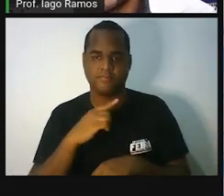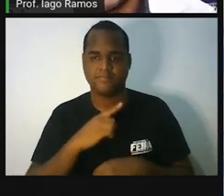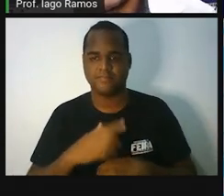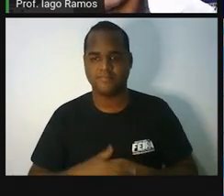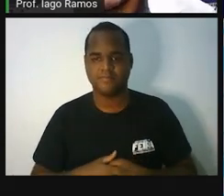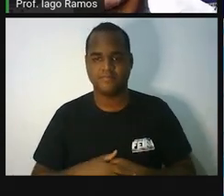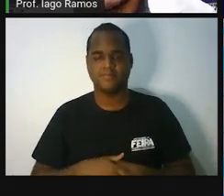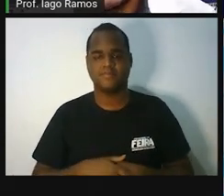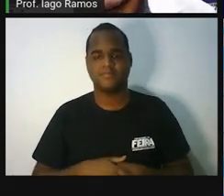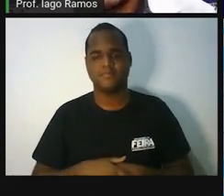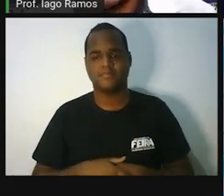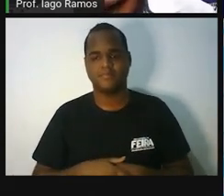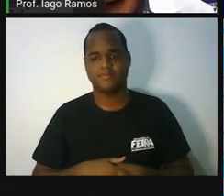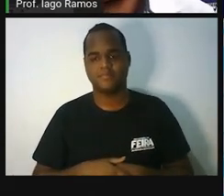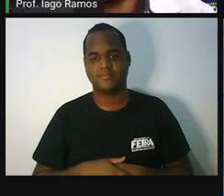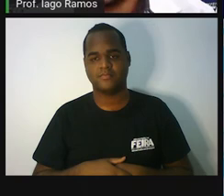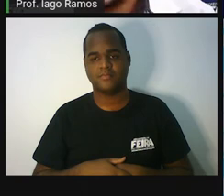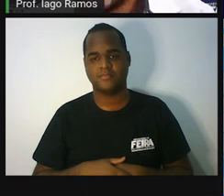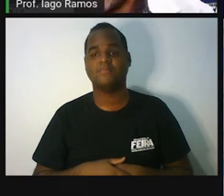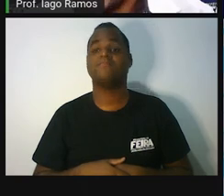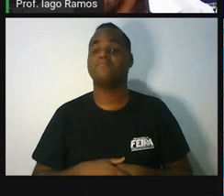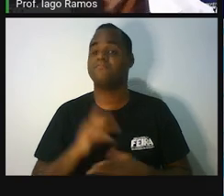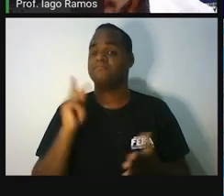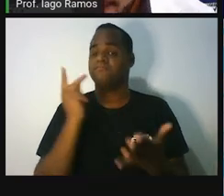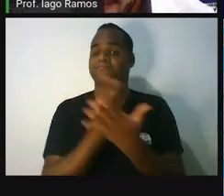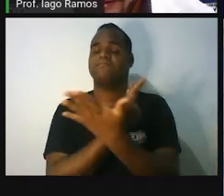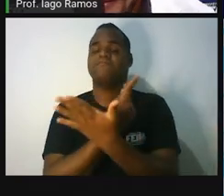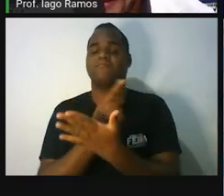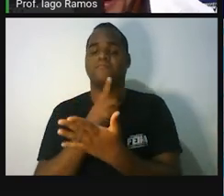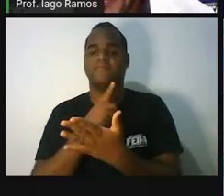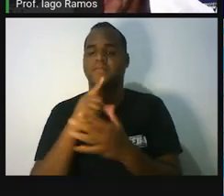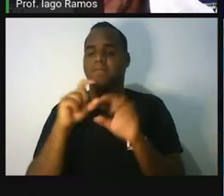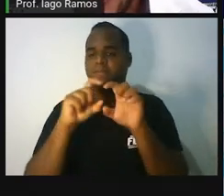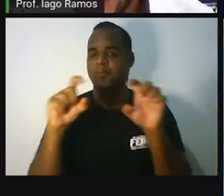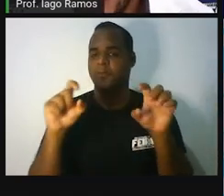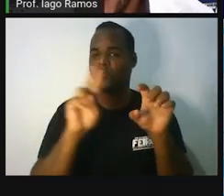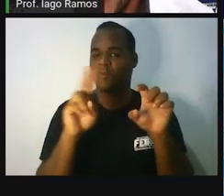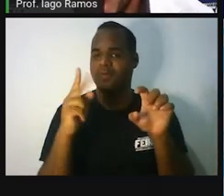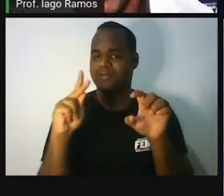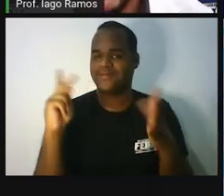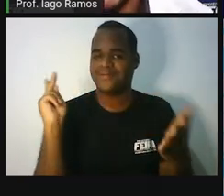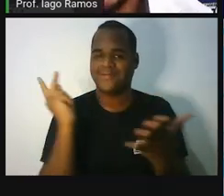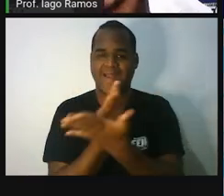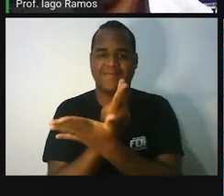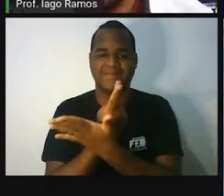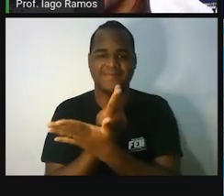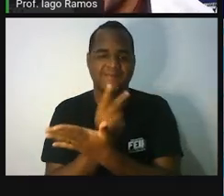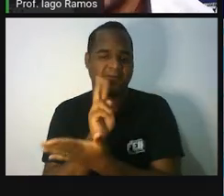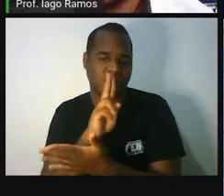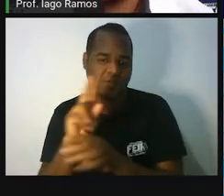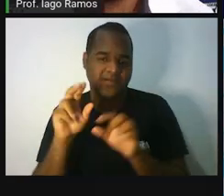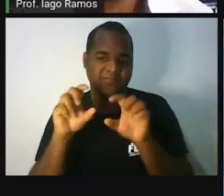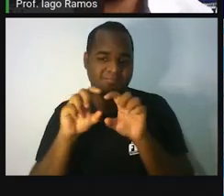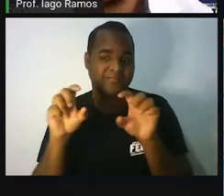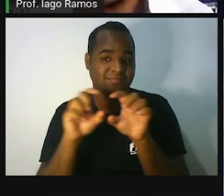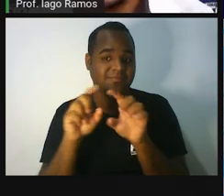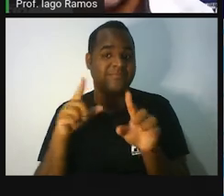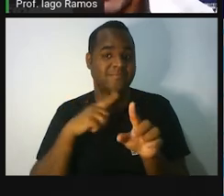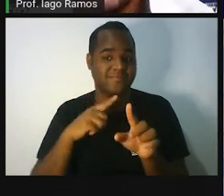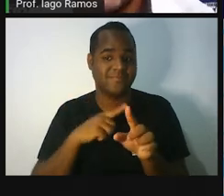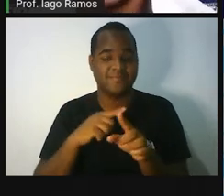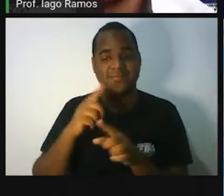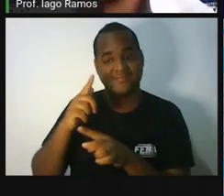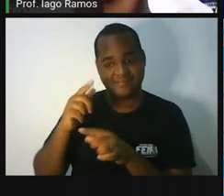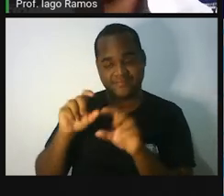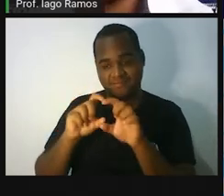tá? E se der errado, vai aparecer essa mensagem aqui, ó. Quando você errar alguma perguntinha,